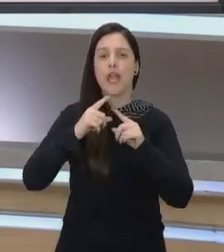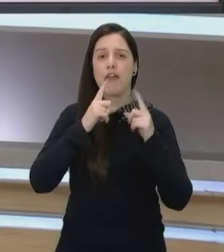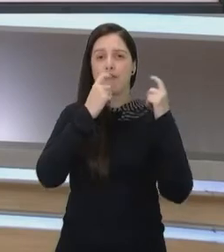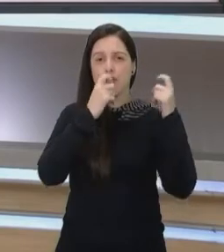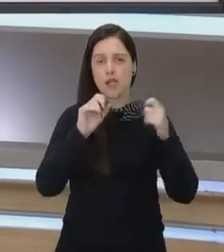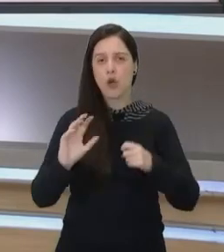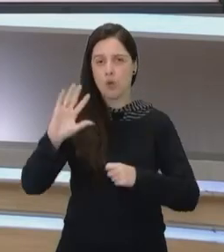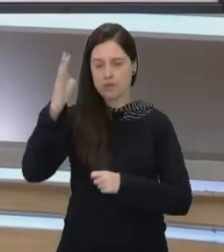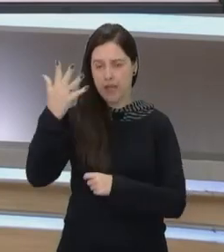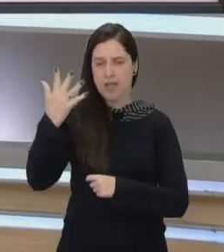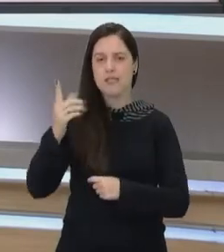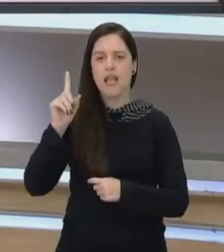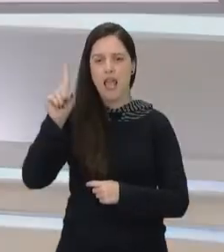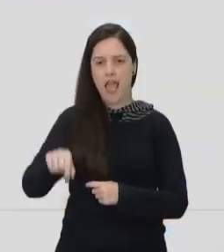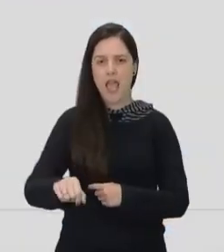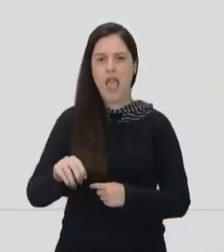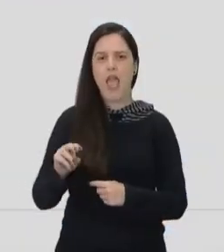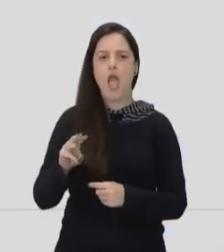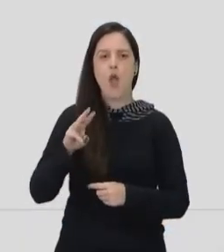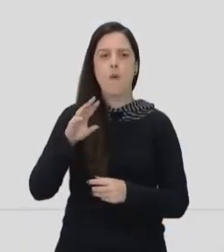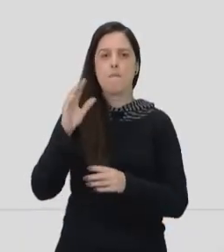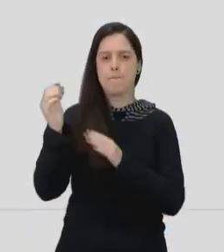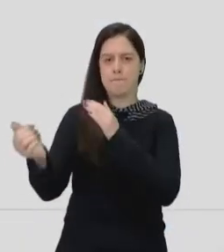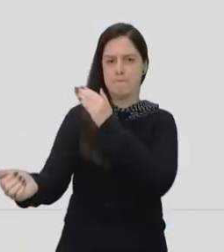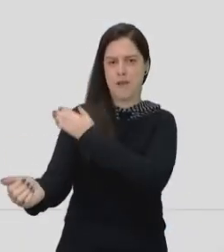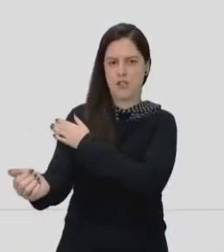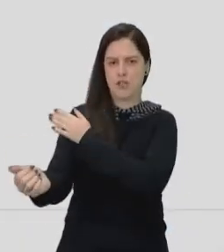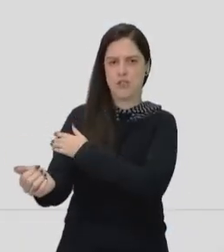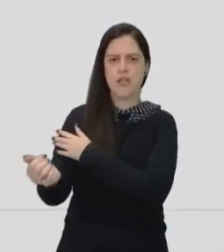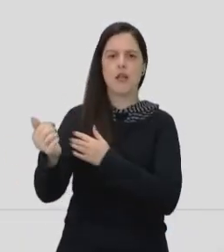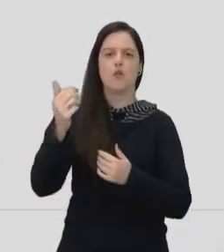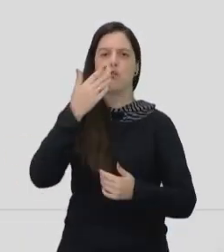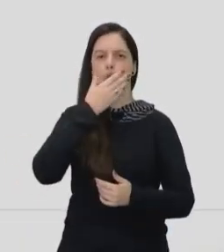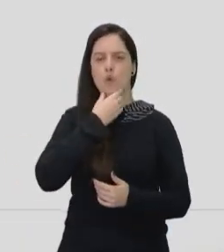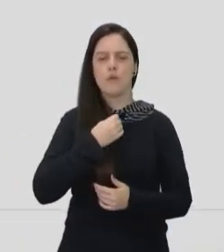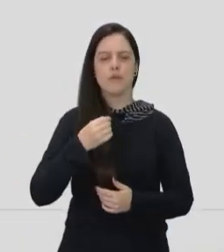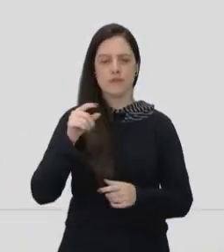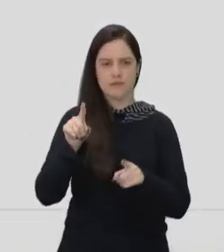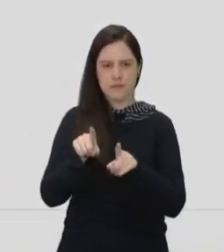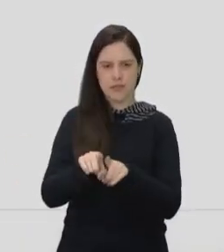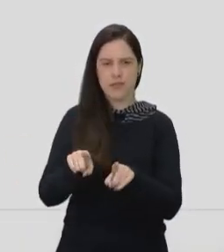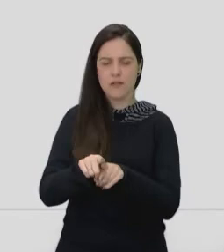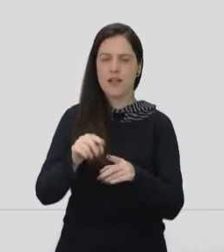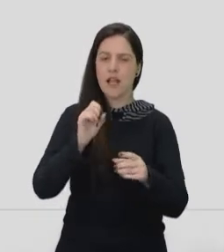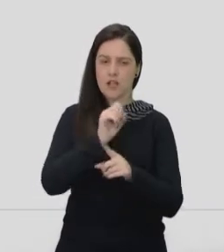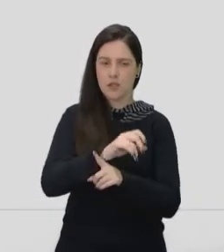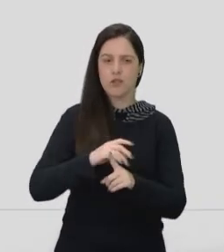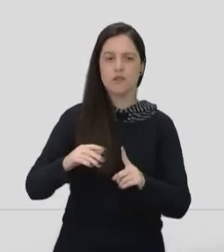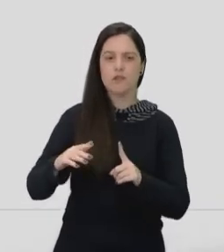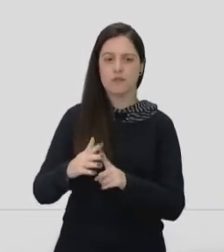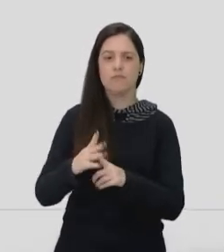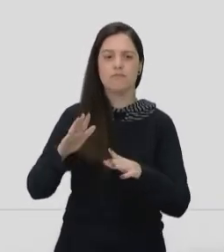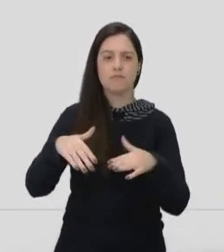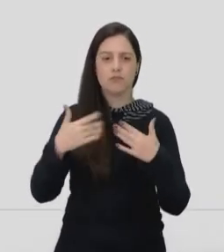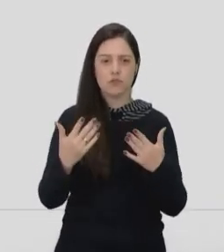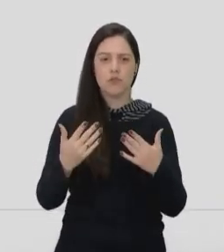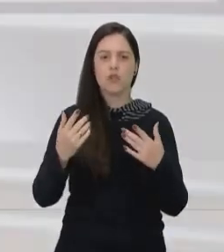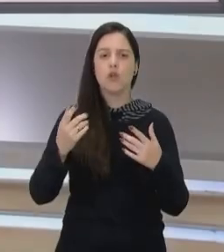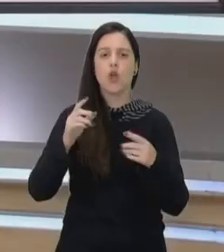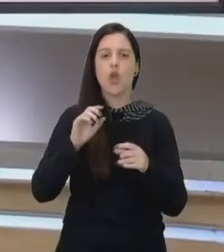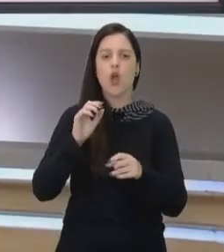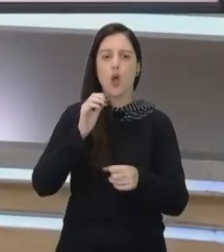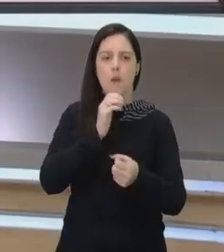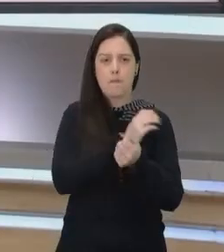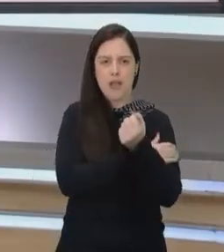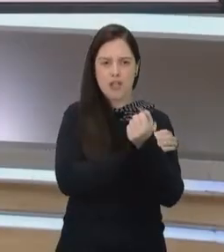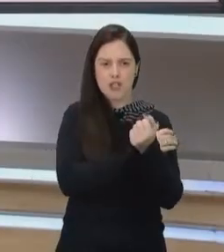acontece é o machismo e a masculinidade tóxica. A gente vive na sociedade patriarcal, onde o machismo